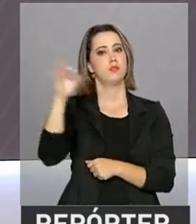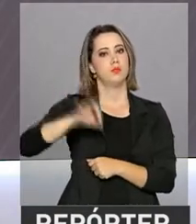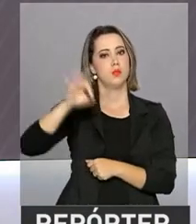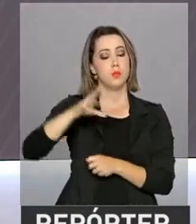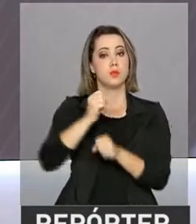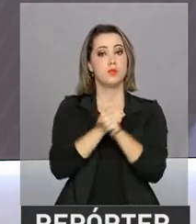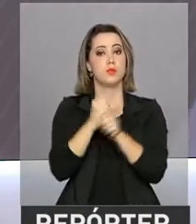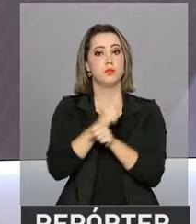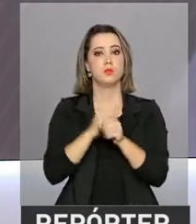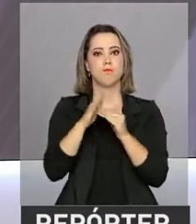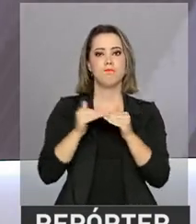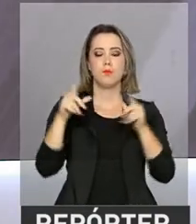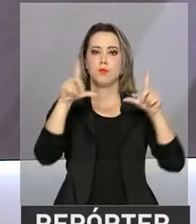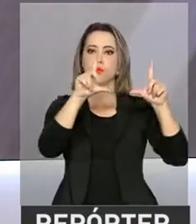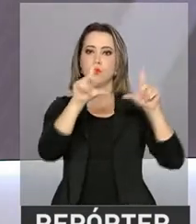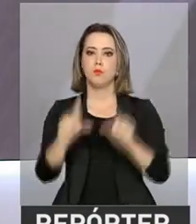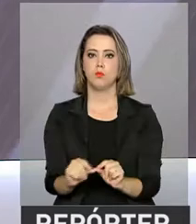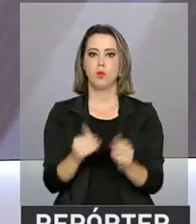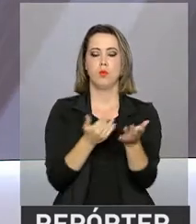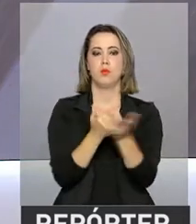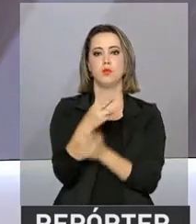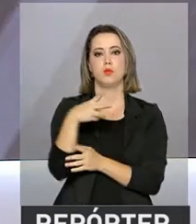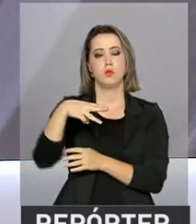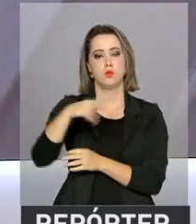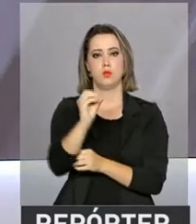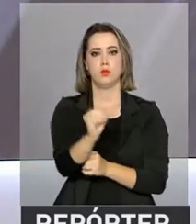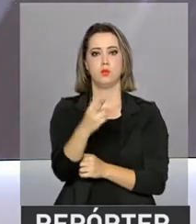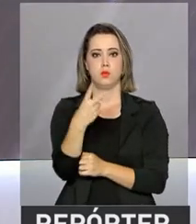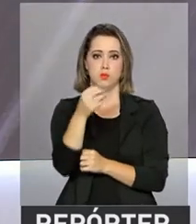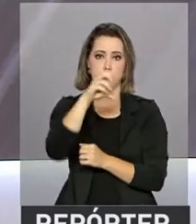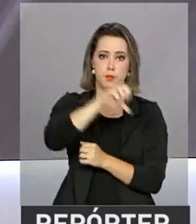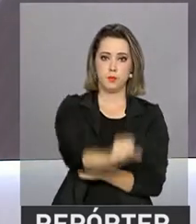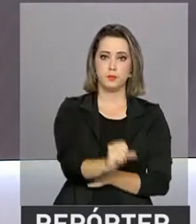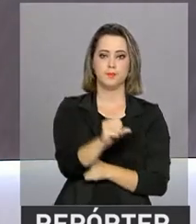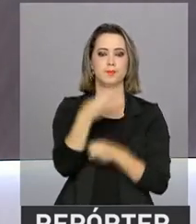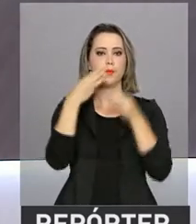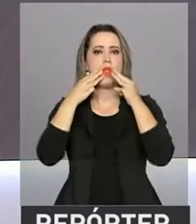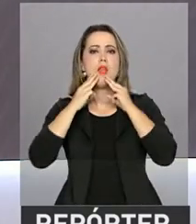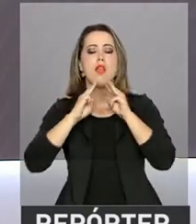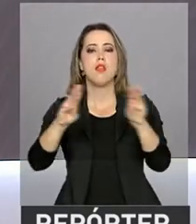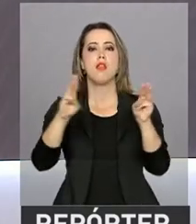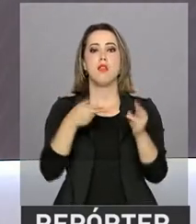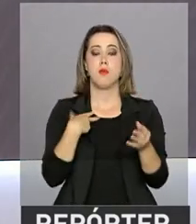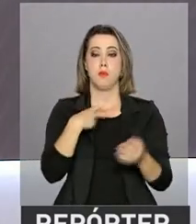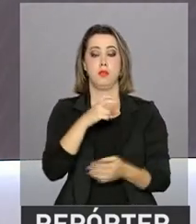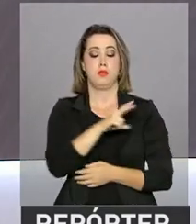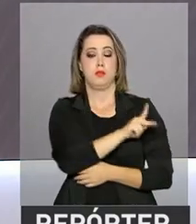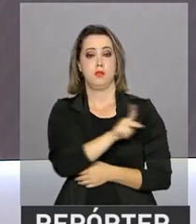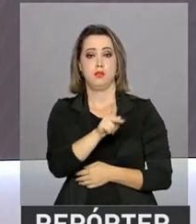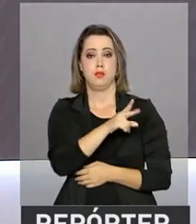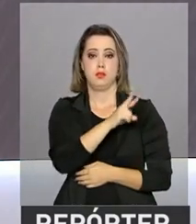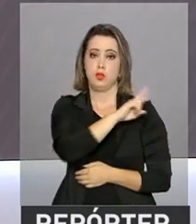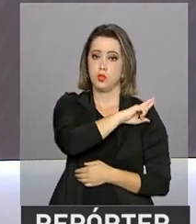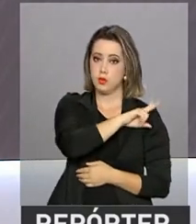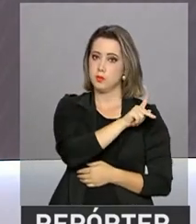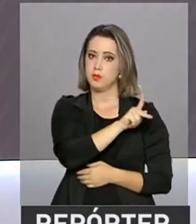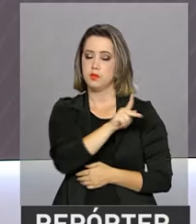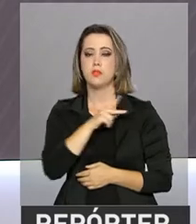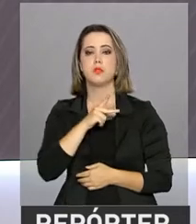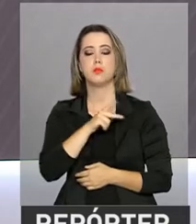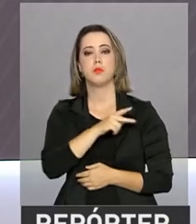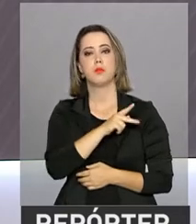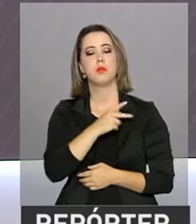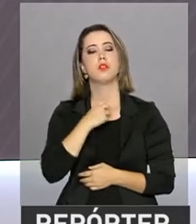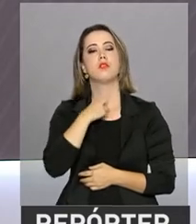ano. É a maior redução desde março de 2009. Em mensagem lida pelo porta-voz da Presidência da República, o